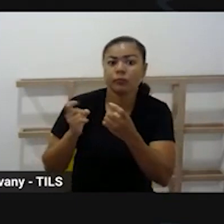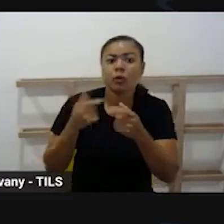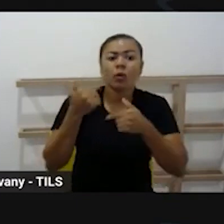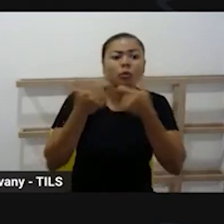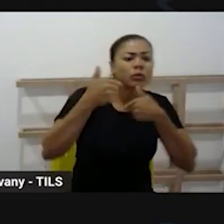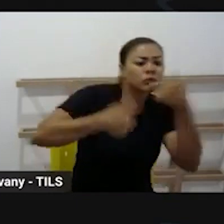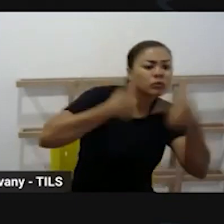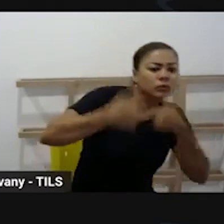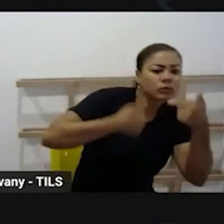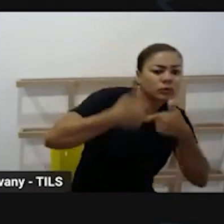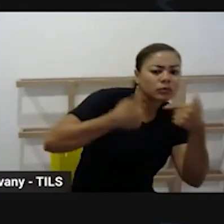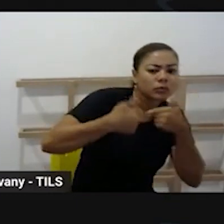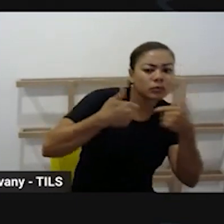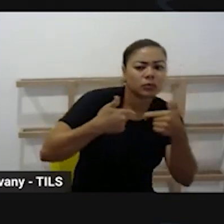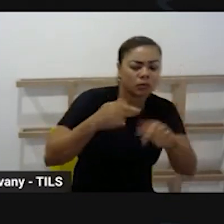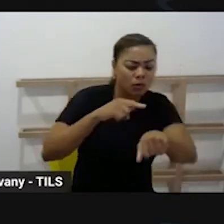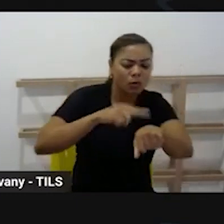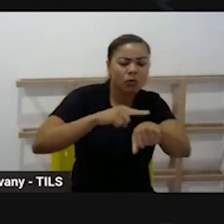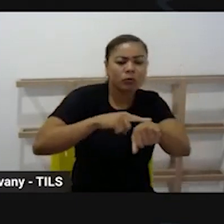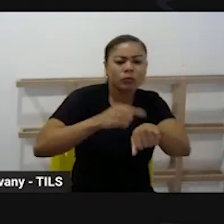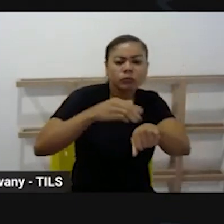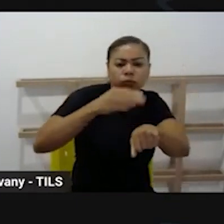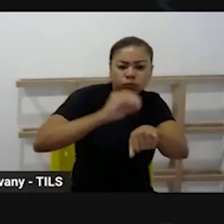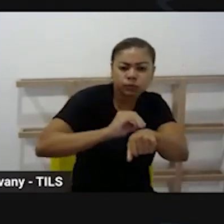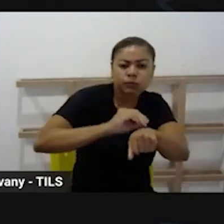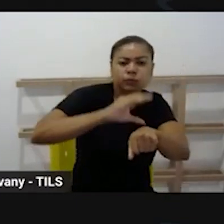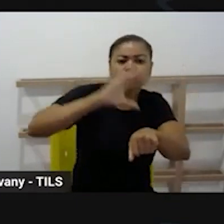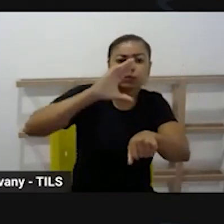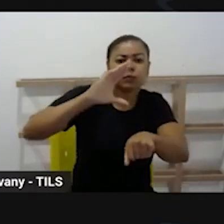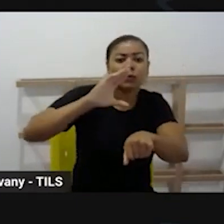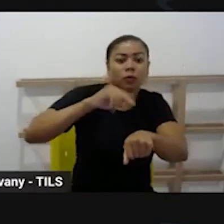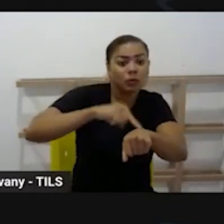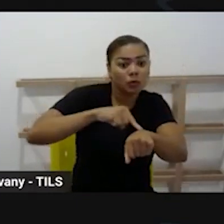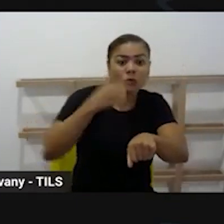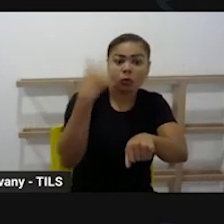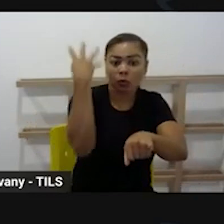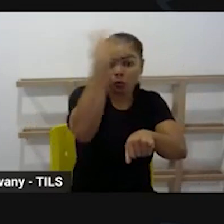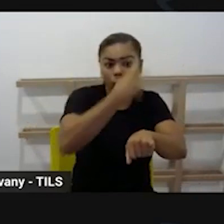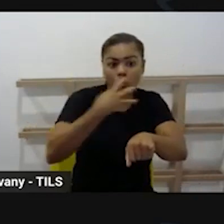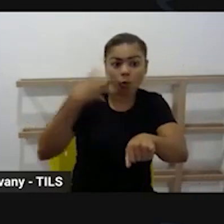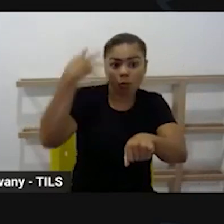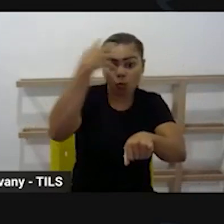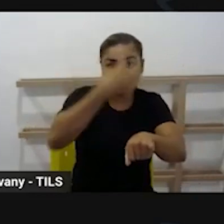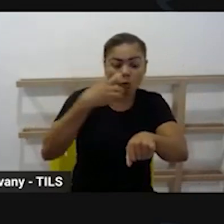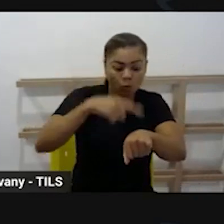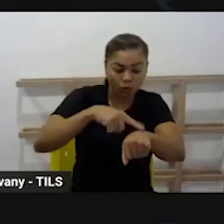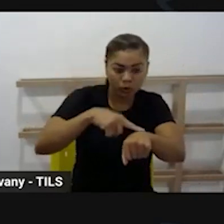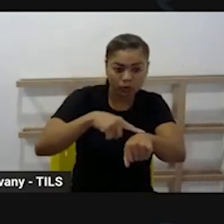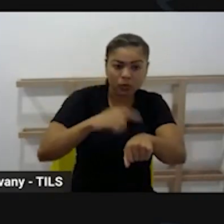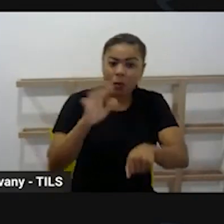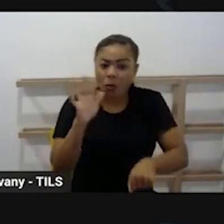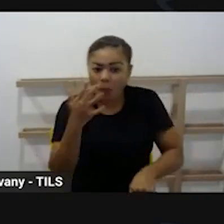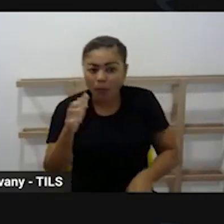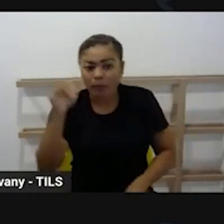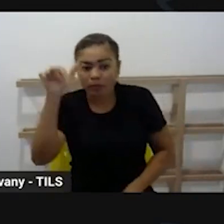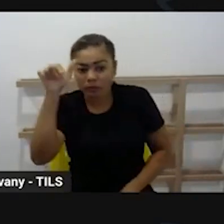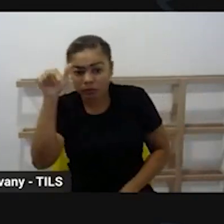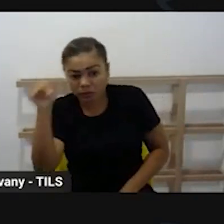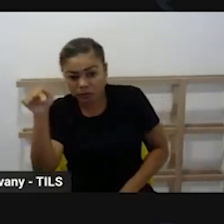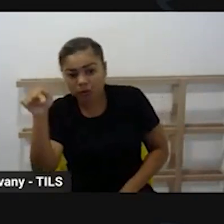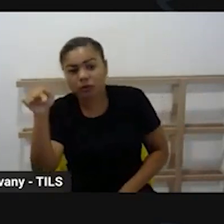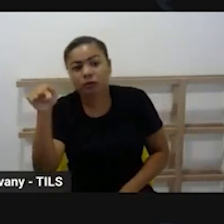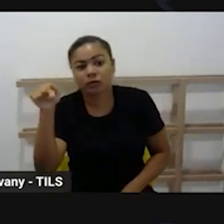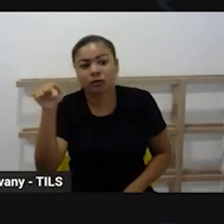dentro dessas quatro horas de jornada de trabalho parcial e com o mínimo de sete horas em tempo integral então tem algumas